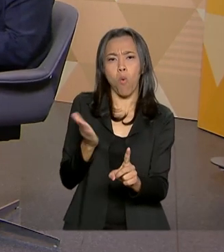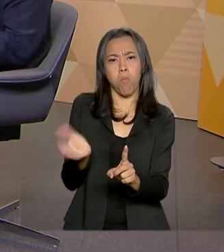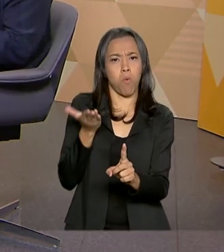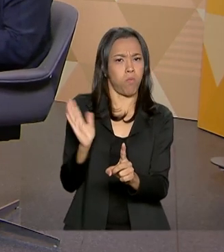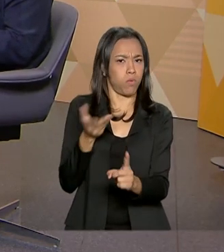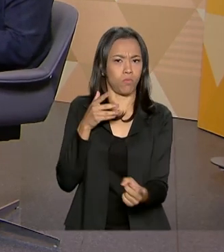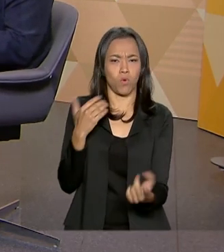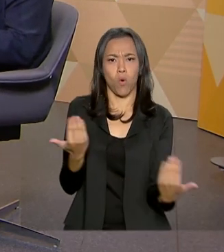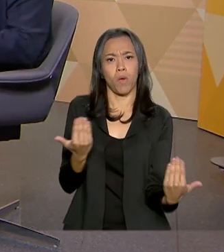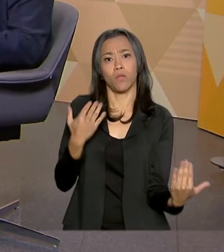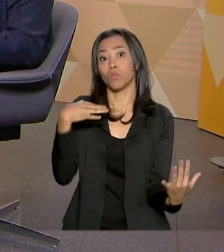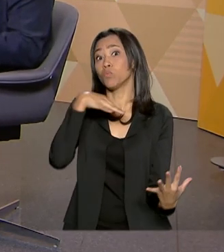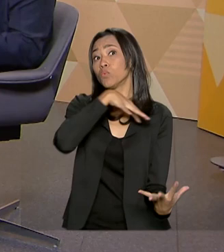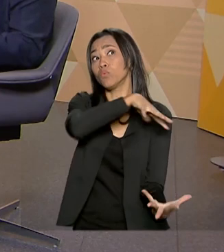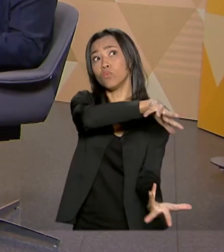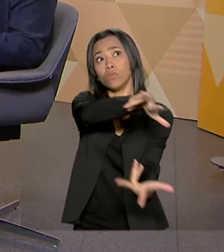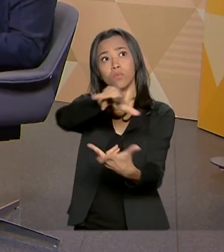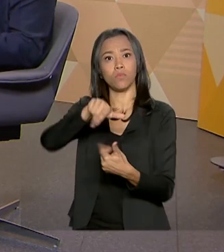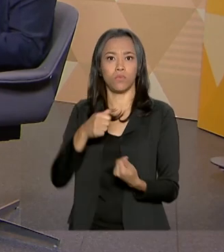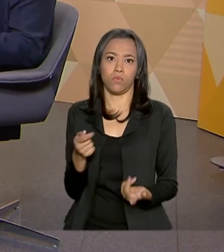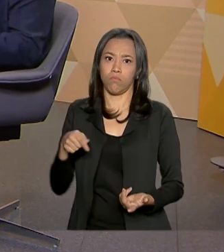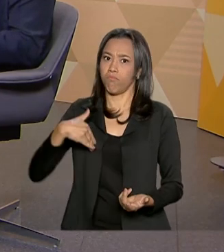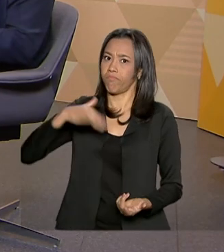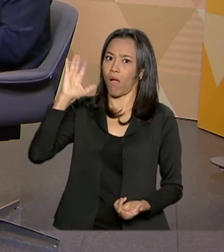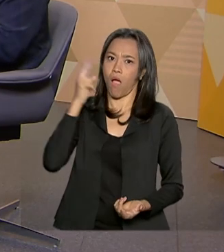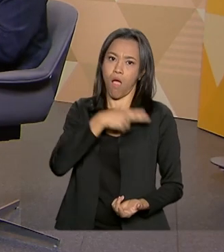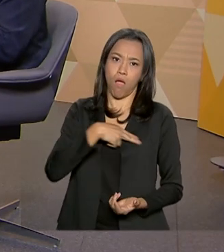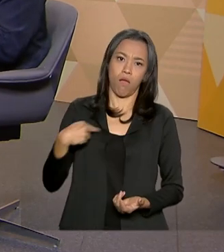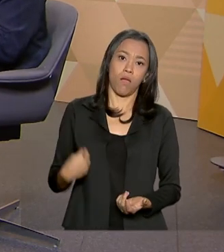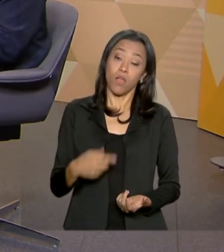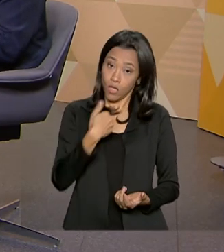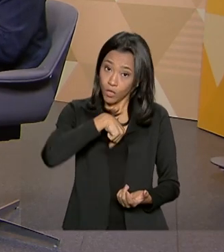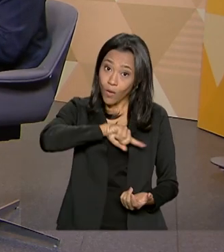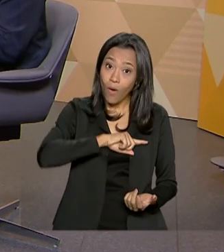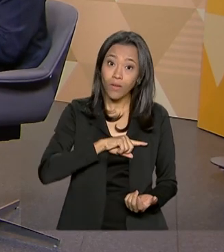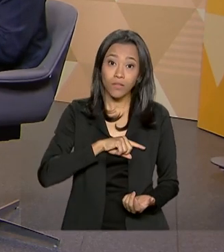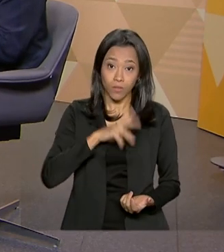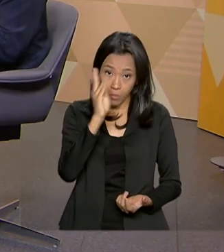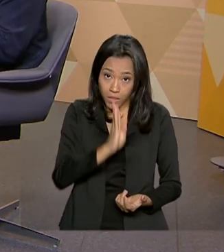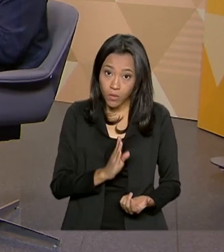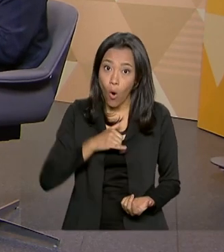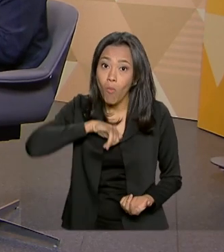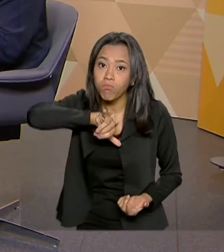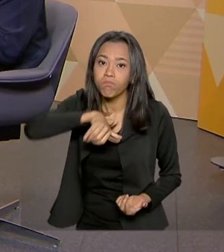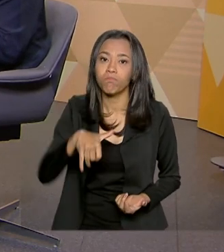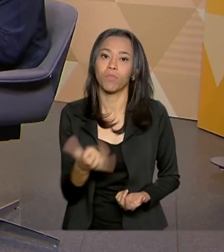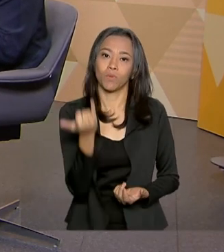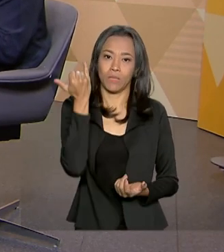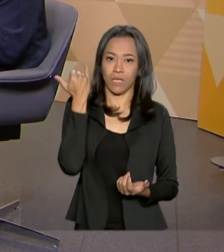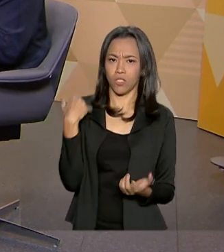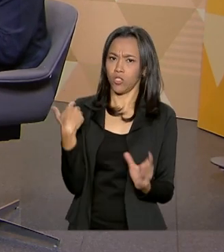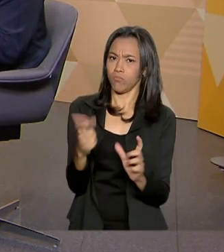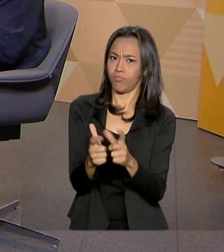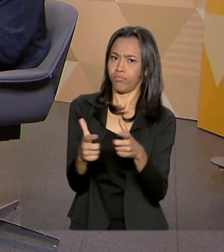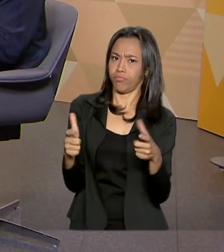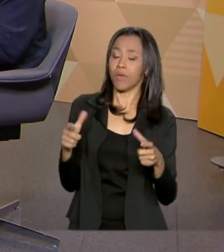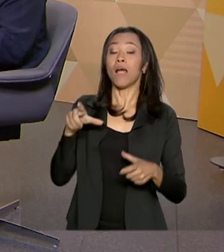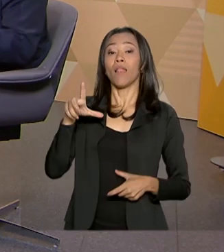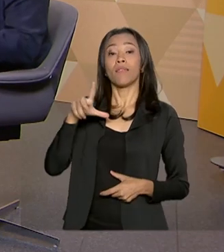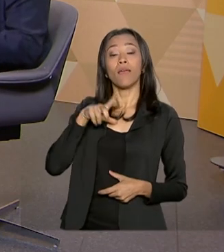Então, nós, Brasil, temos um espaço de crescimento e a China tem uma questão muito séria, que a questão de segurança alimentar.